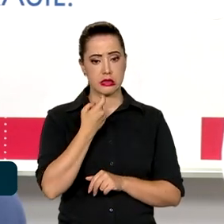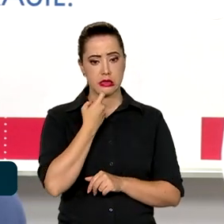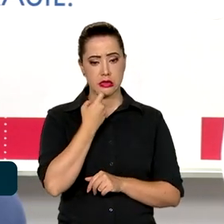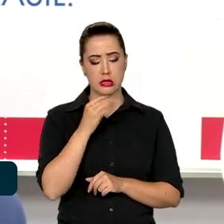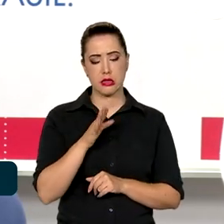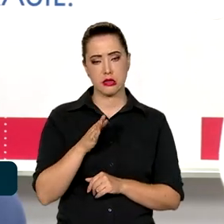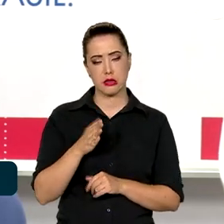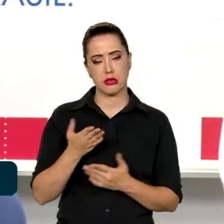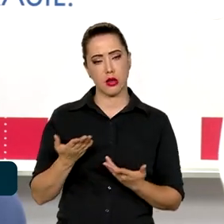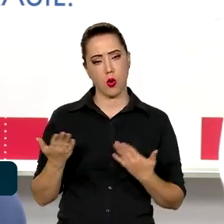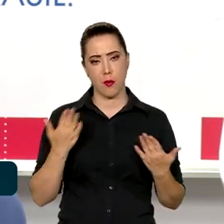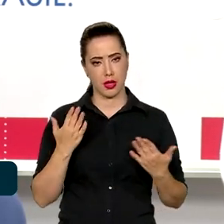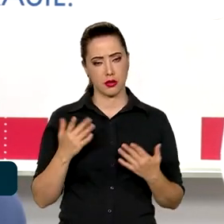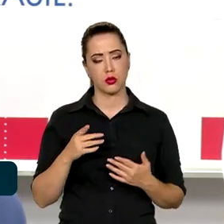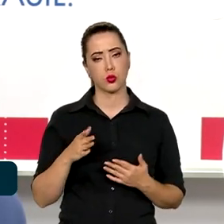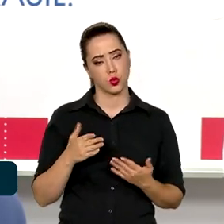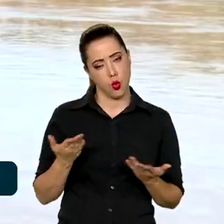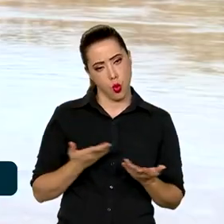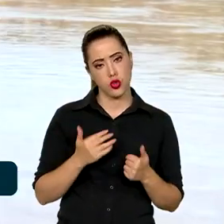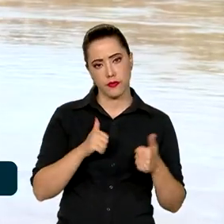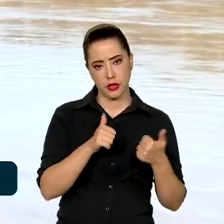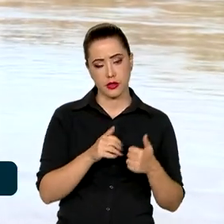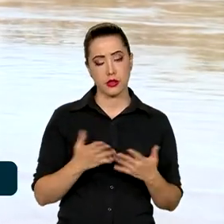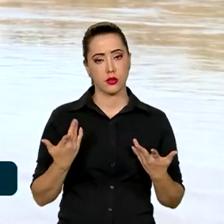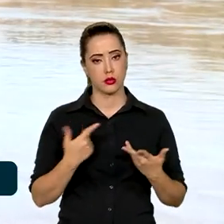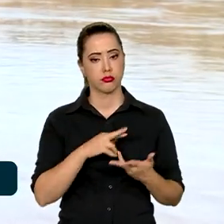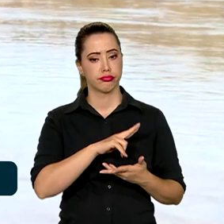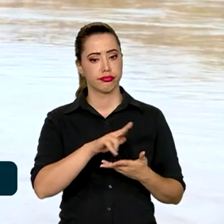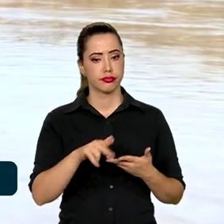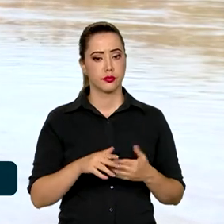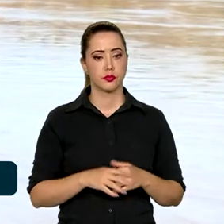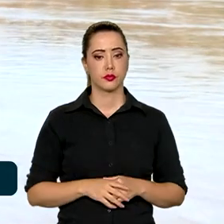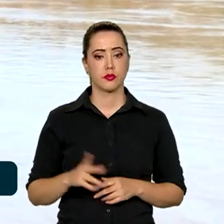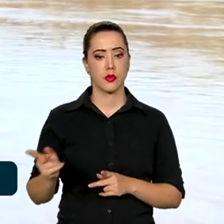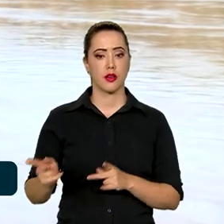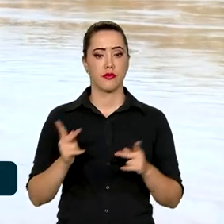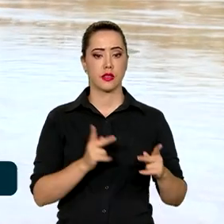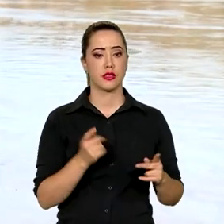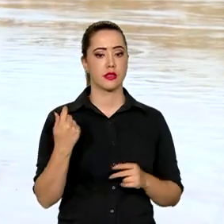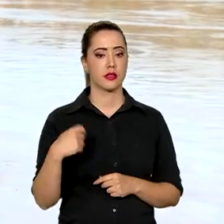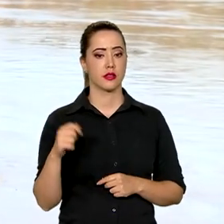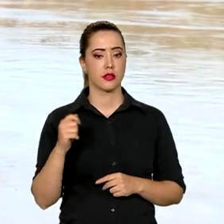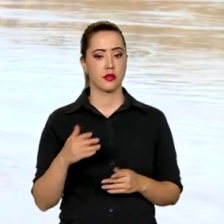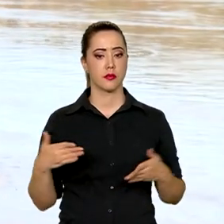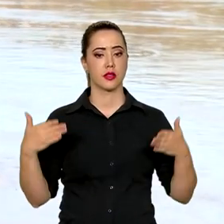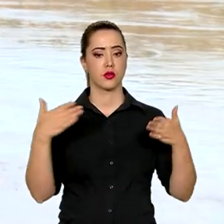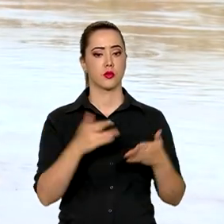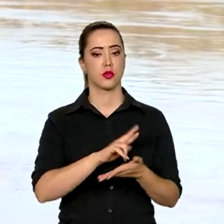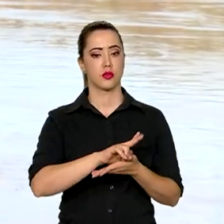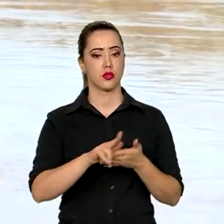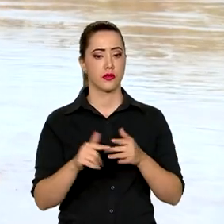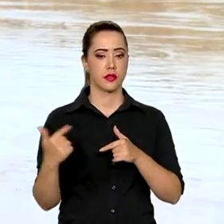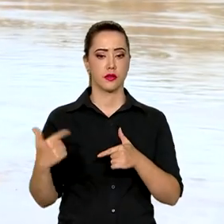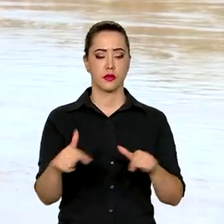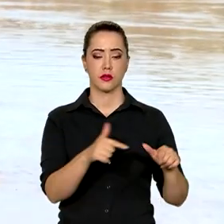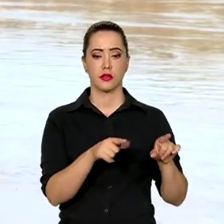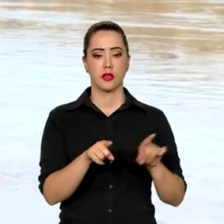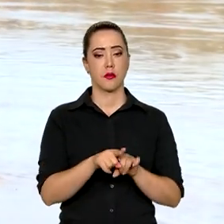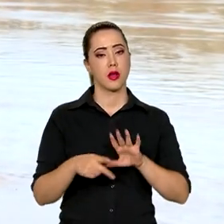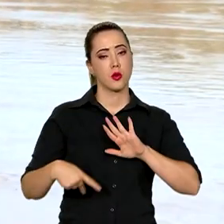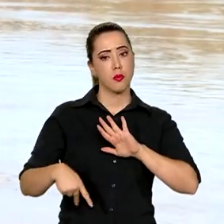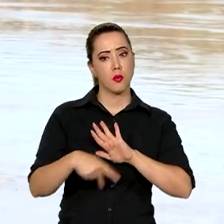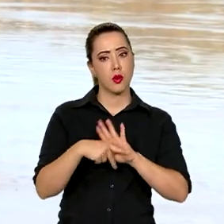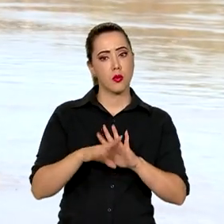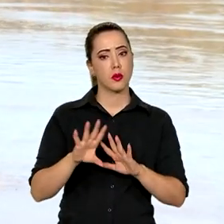data de hoje. Então, é dinâmico o processo. A visita aqui ao Rio Grande do Sul faz parte de uma série de ações que vêm